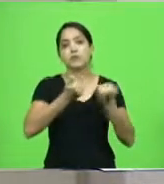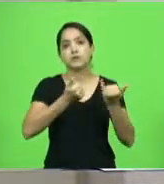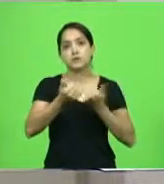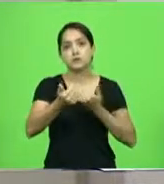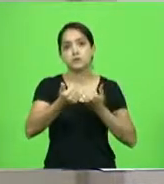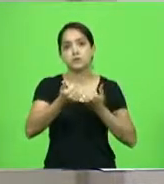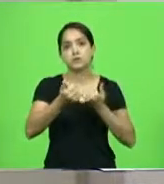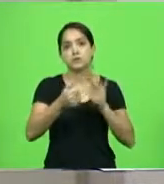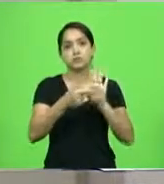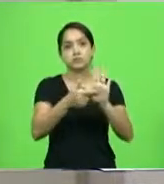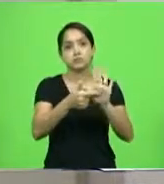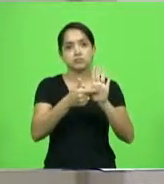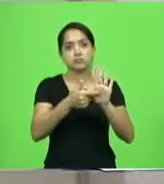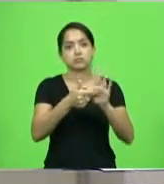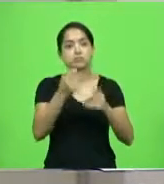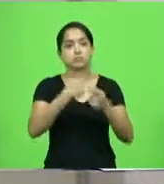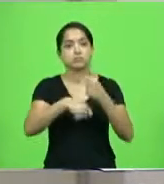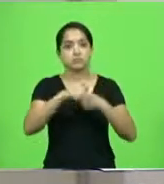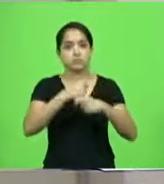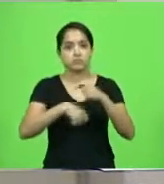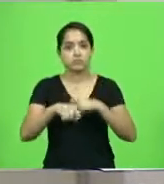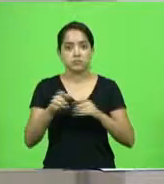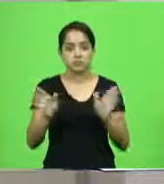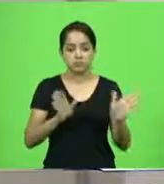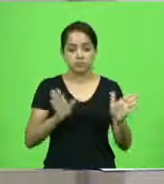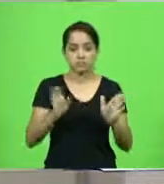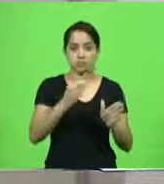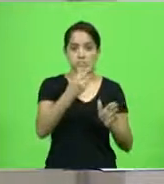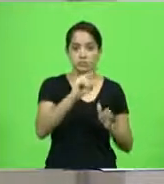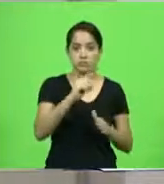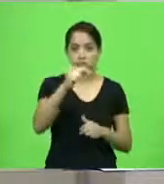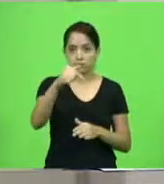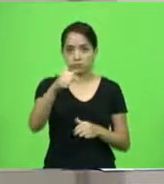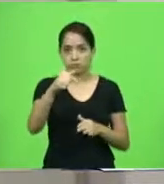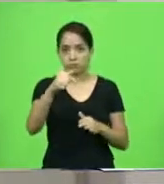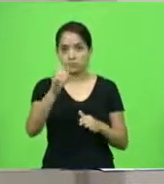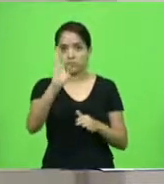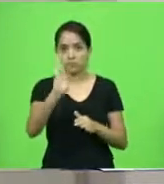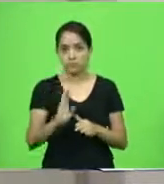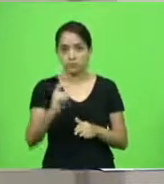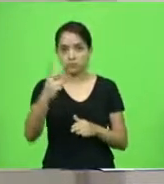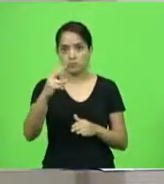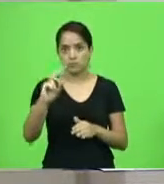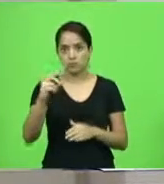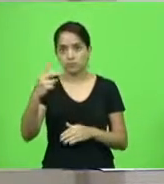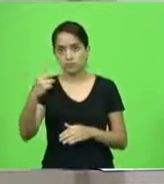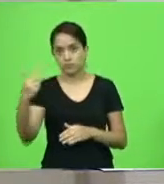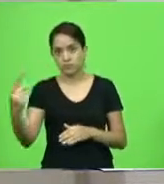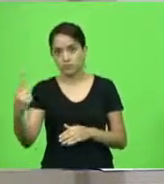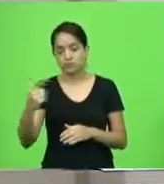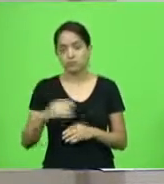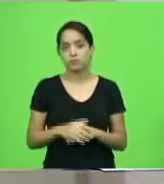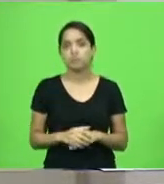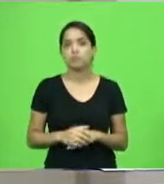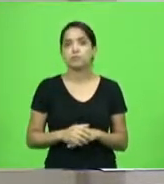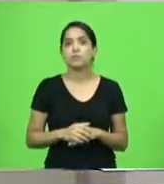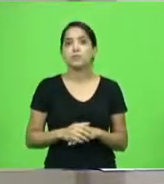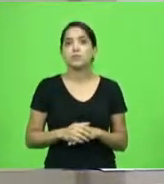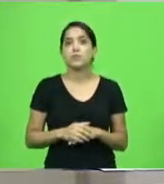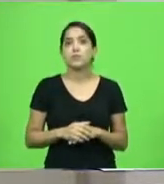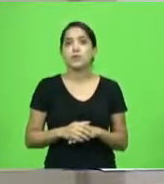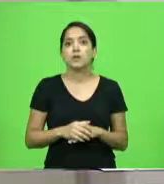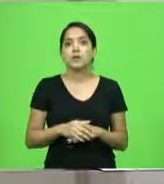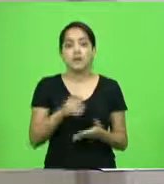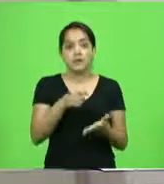demonstrativos financeiros no período 2017-2021, atinentes às receitas provenientes da